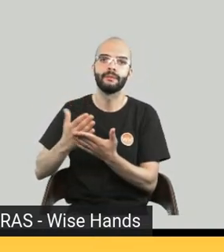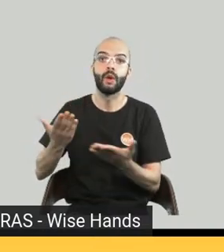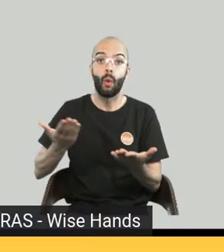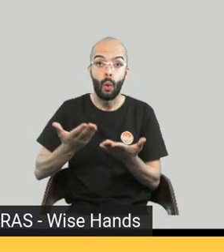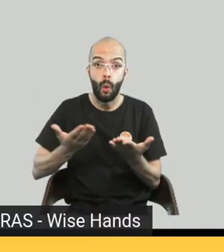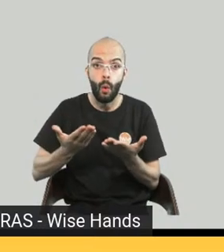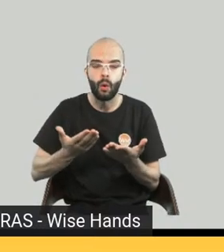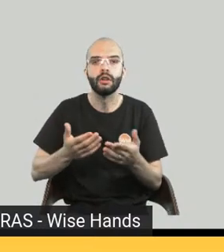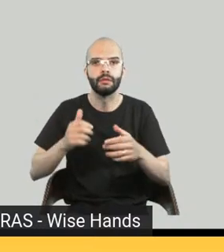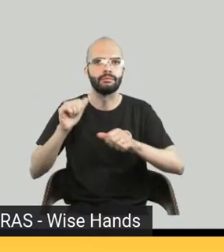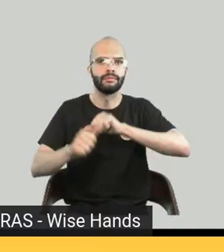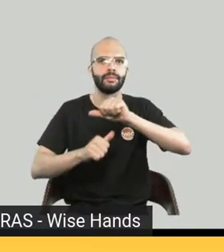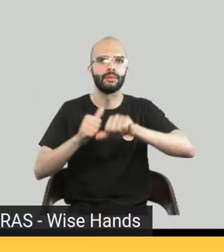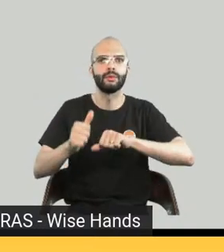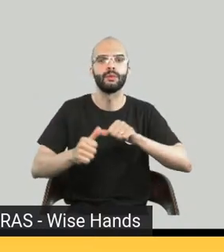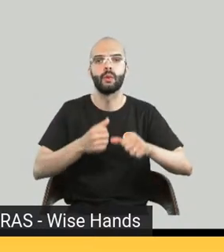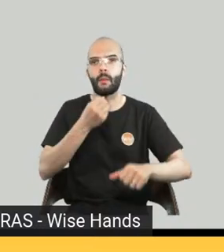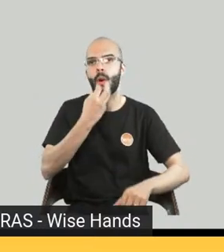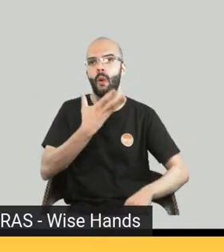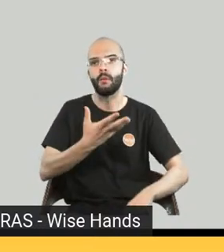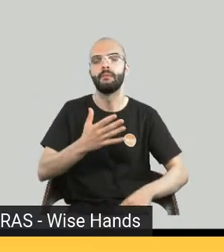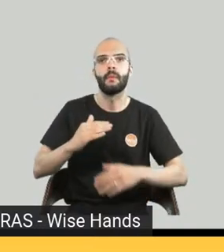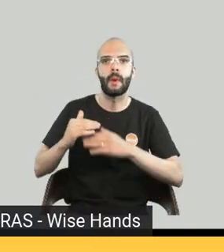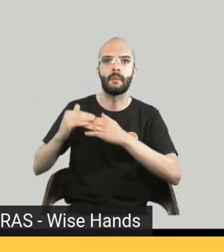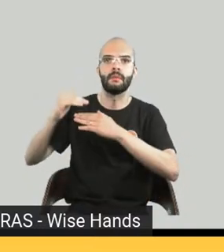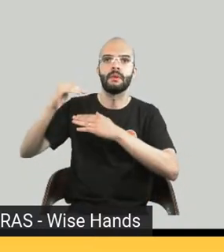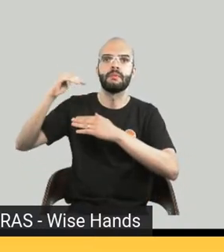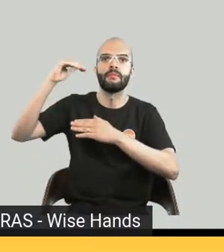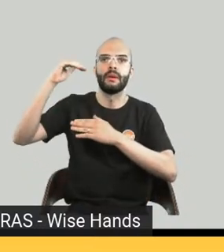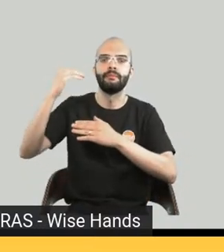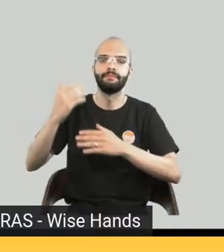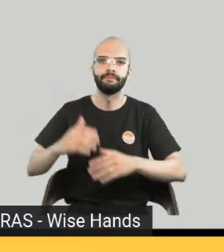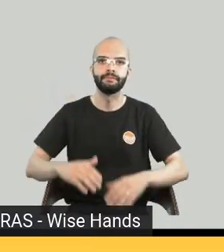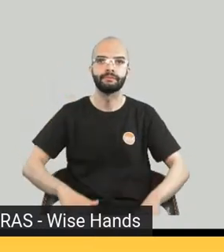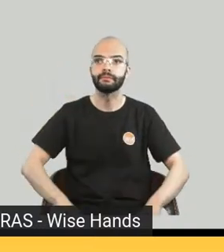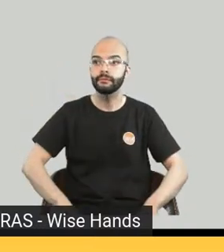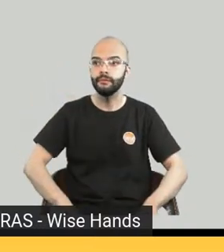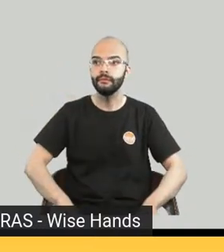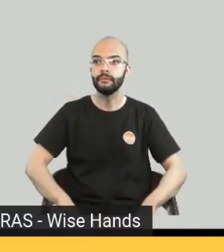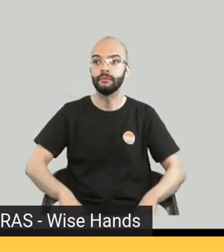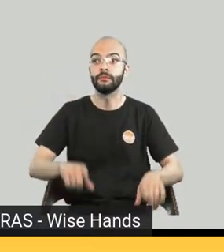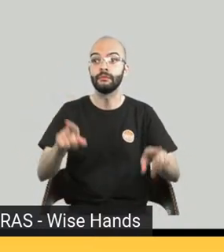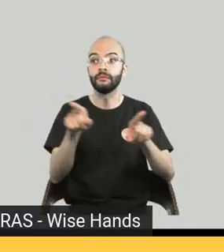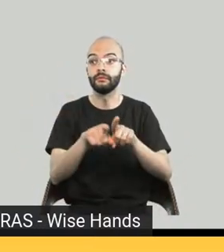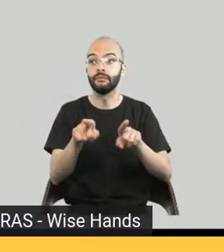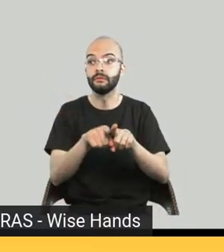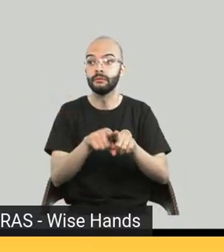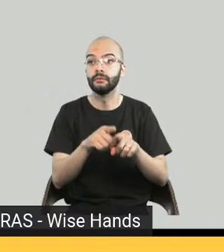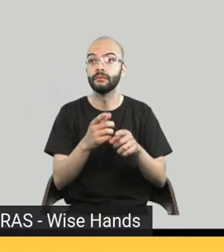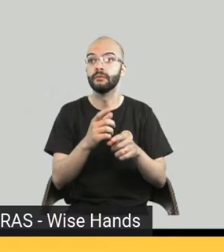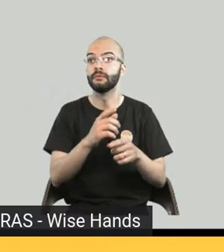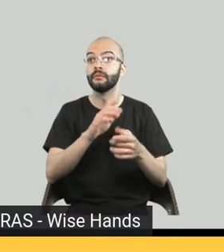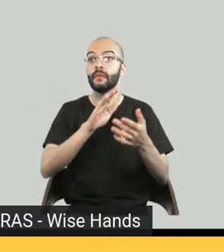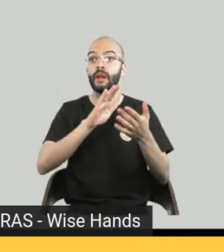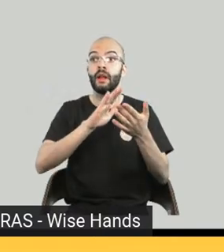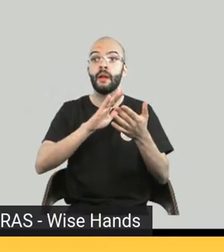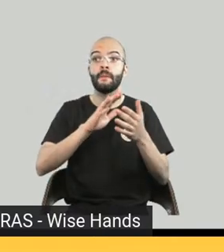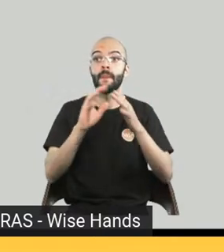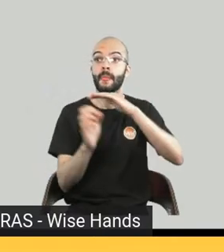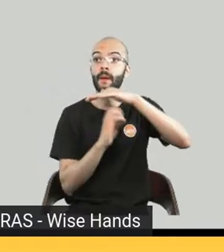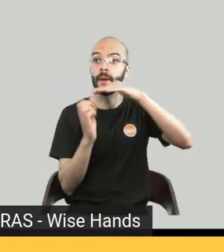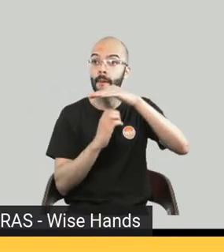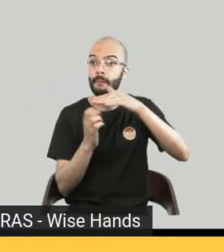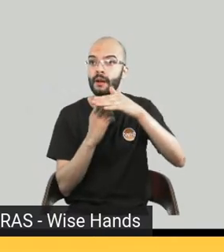para melhor. a gente também teve a entrada de empresas importantes nesse segmento aqui, como as que eu já citei, né? Google,